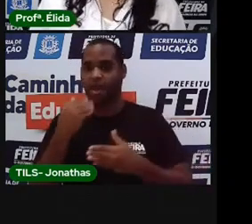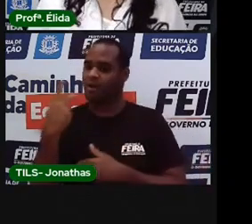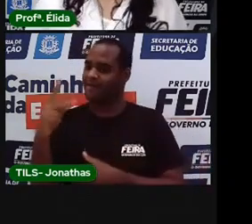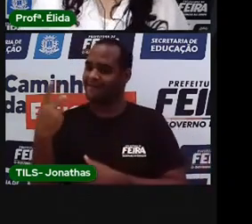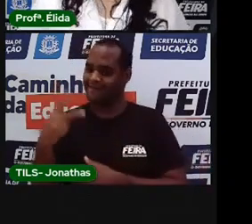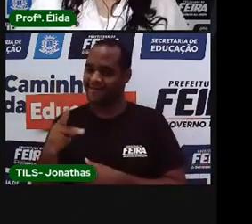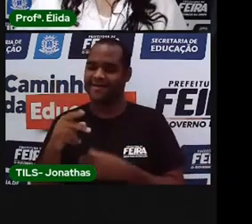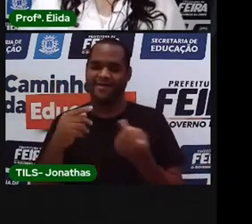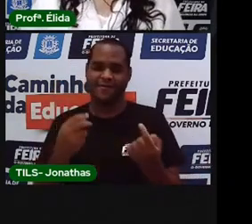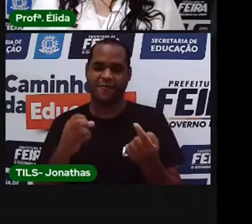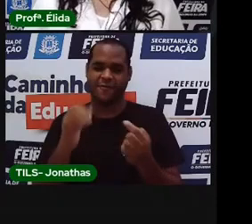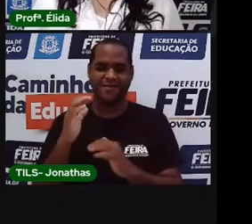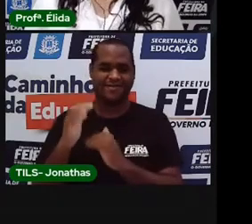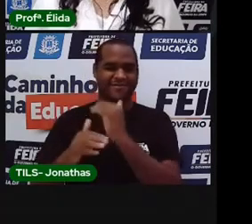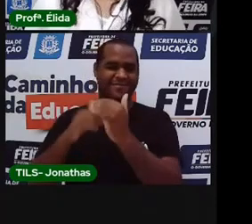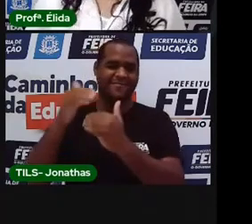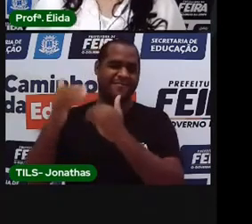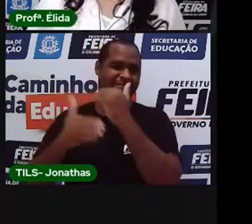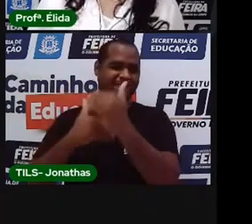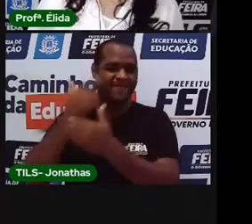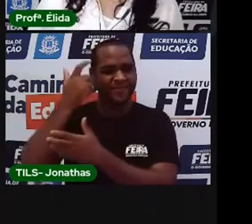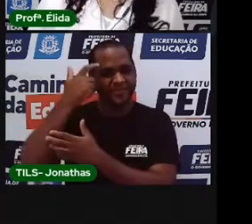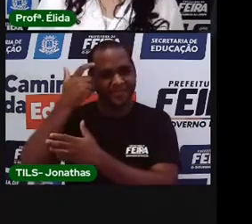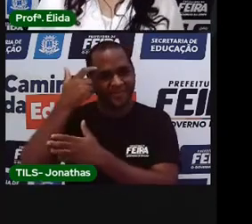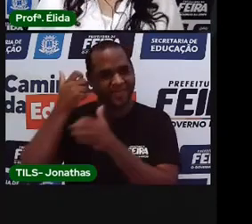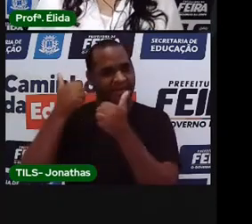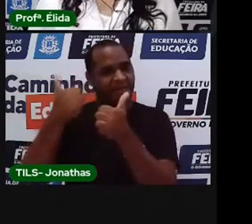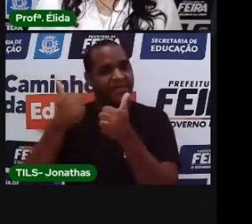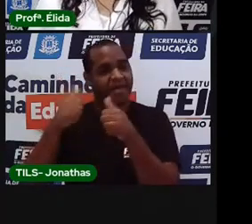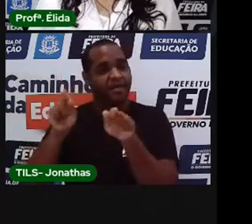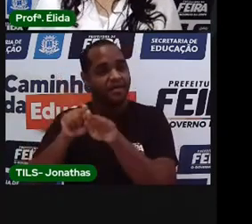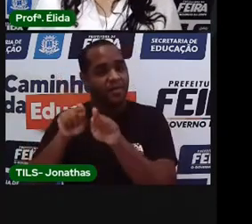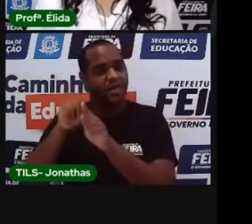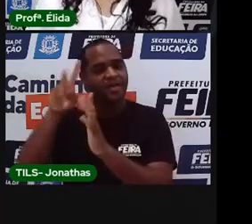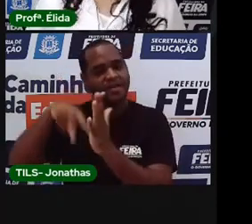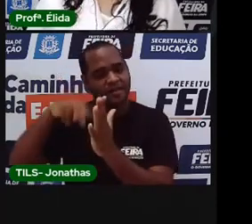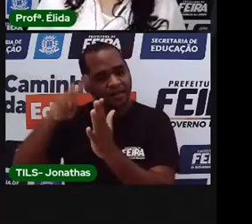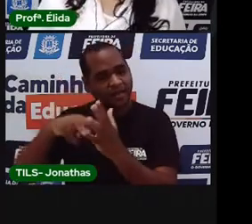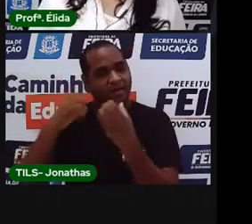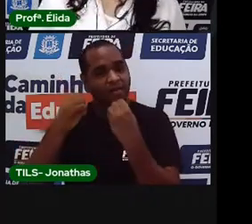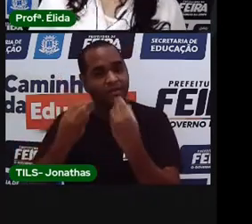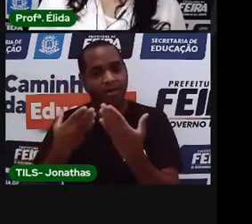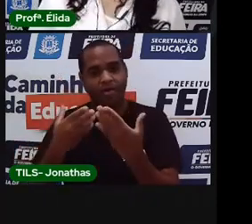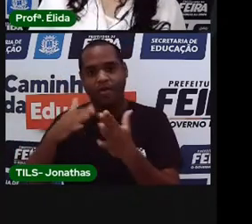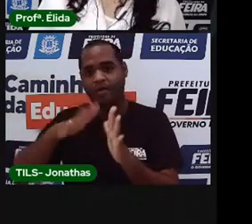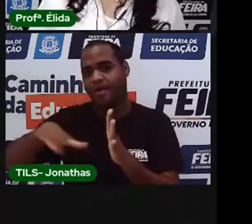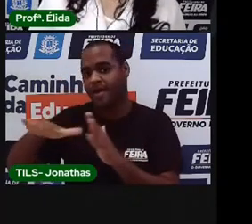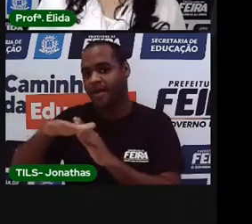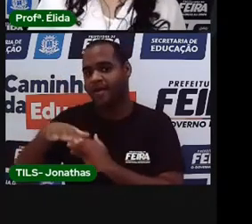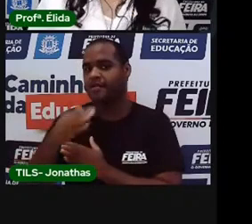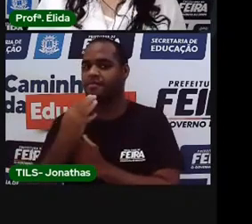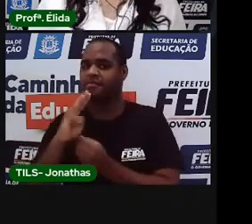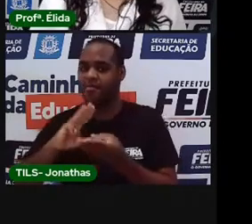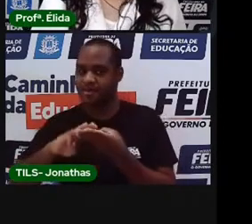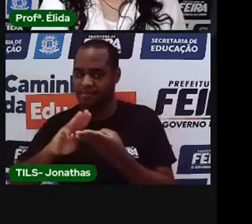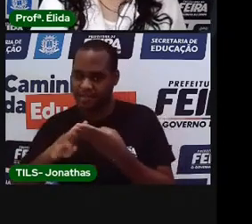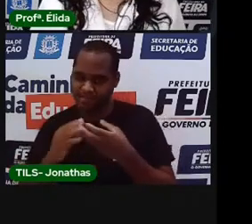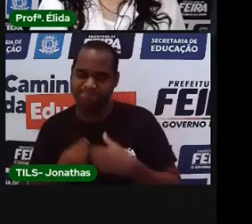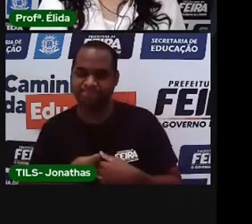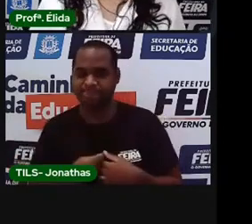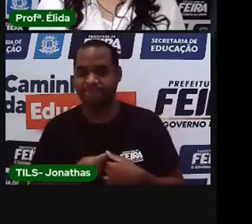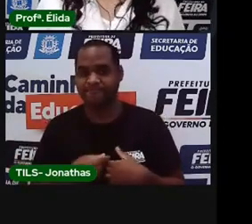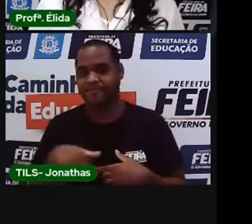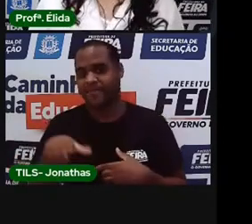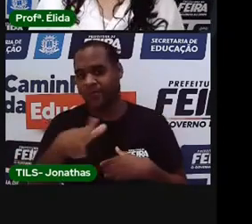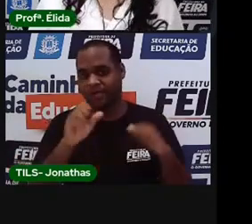você e para desenvolver melhor a sua escrita, a sua leitura ou a área de matemática. Então, você